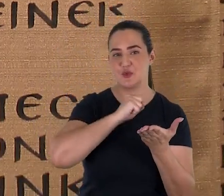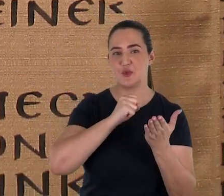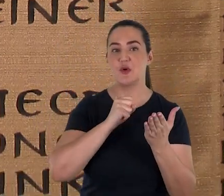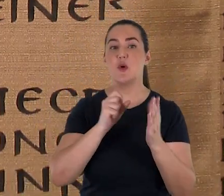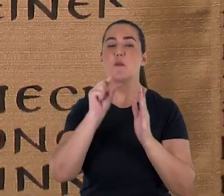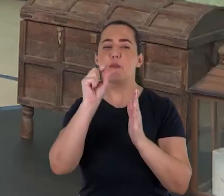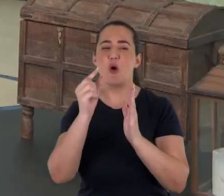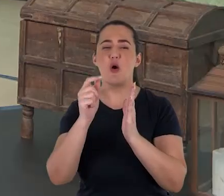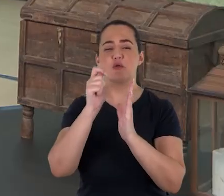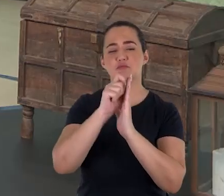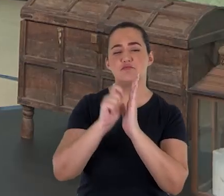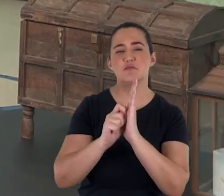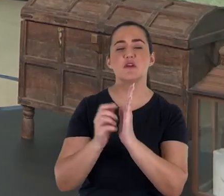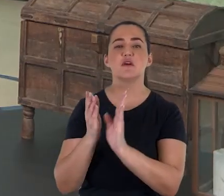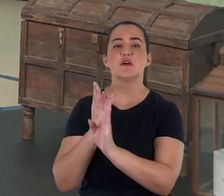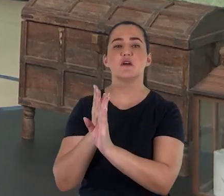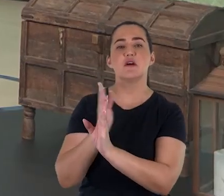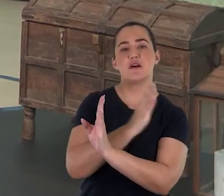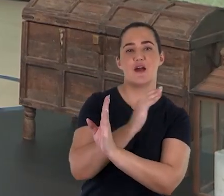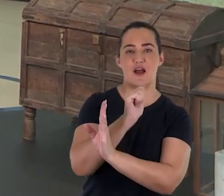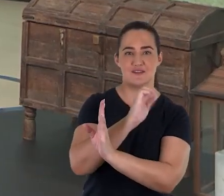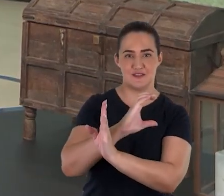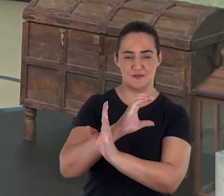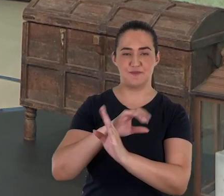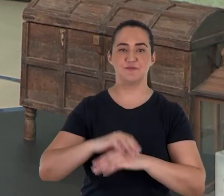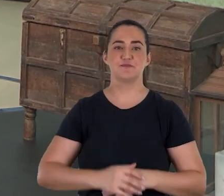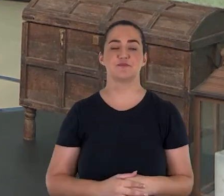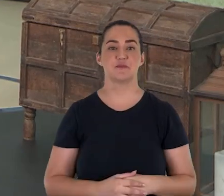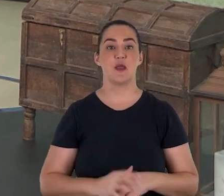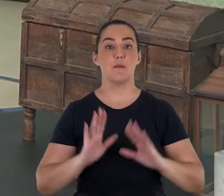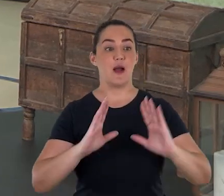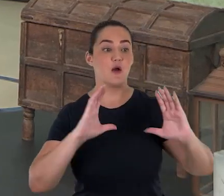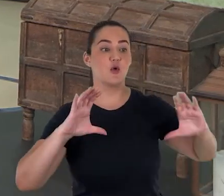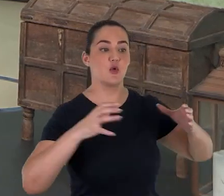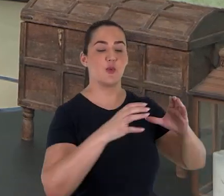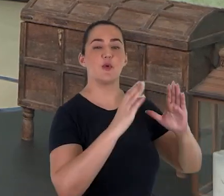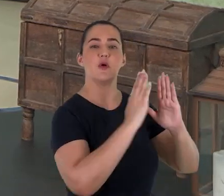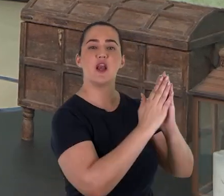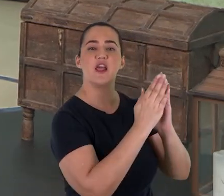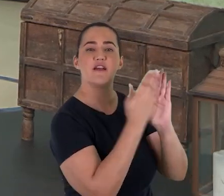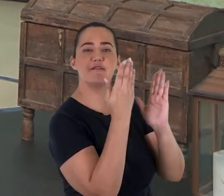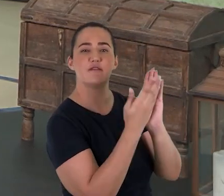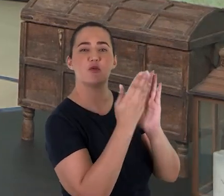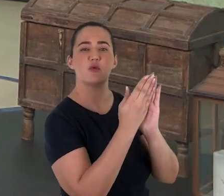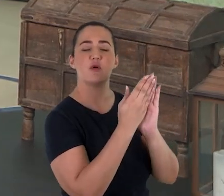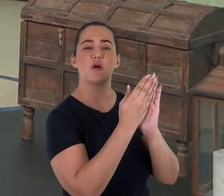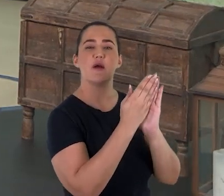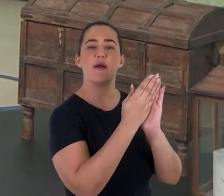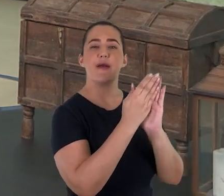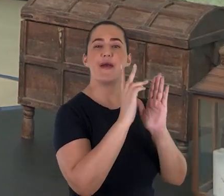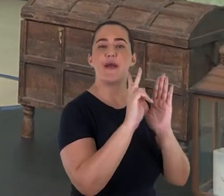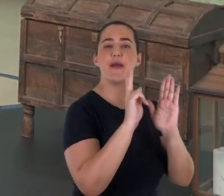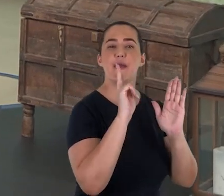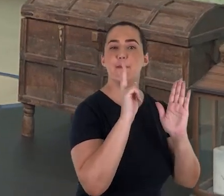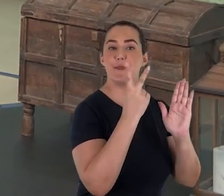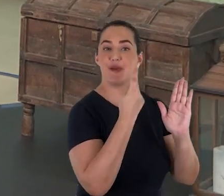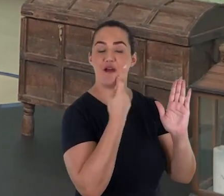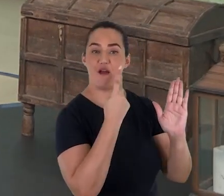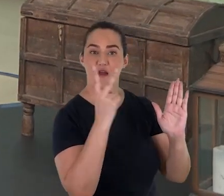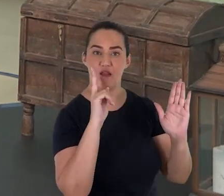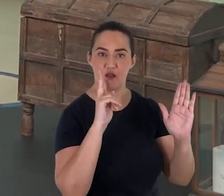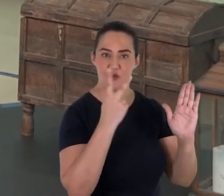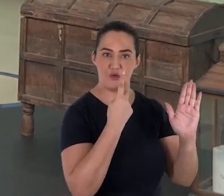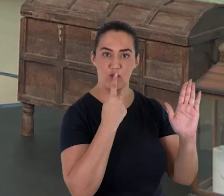de Jesus. Porém, no cânon hebraico das Escrituras Sagradas, o livro de Daniel está não entre os